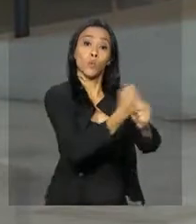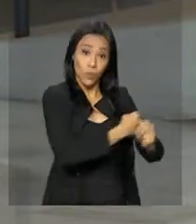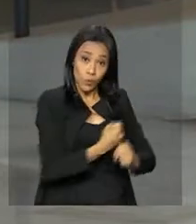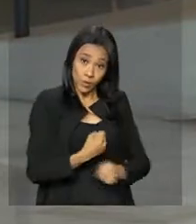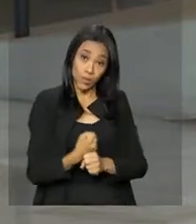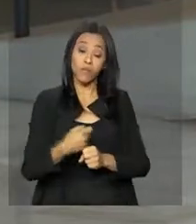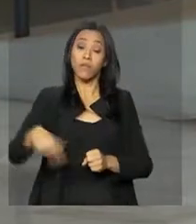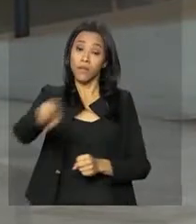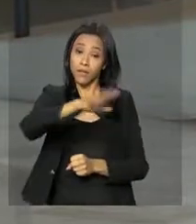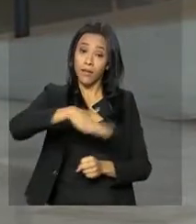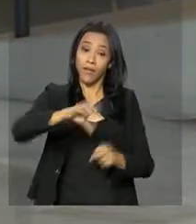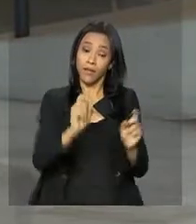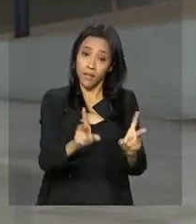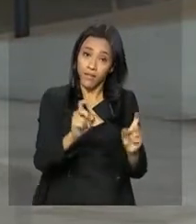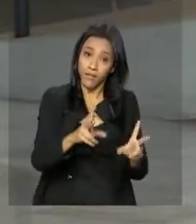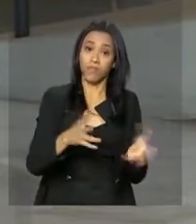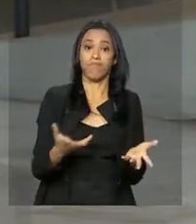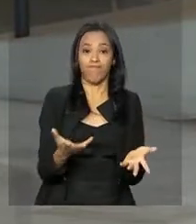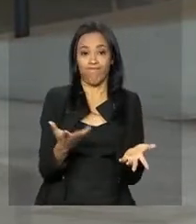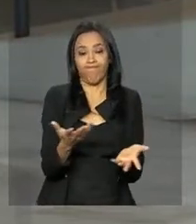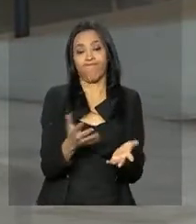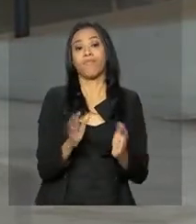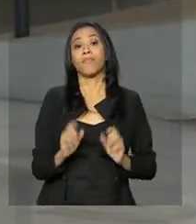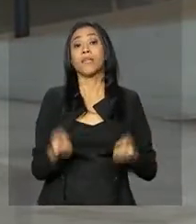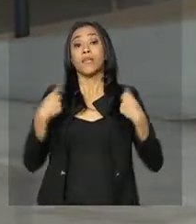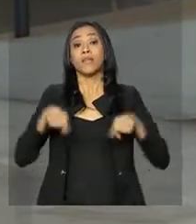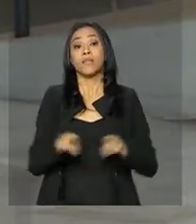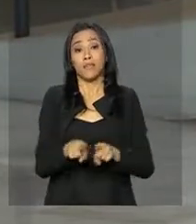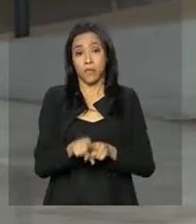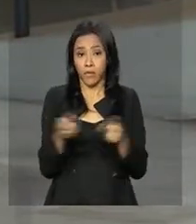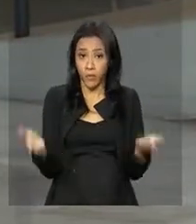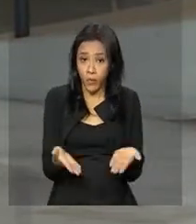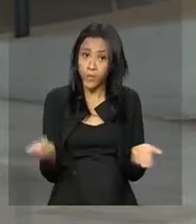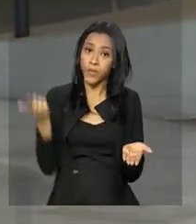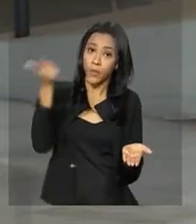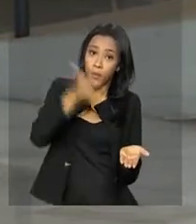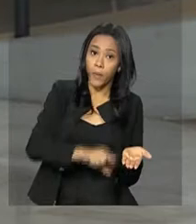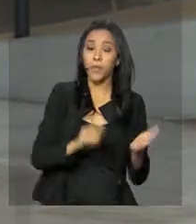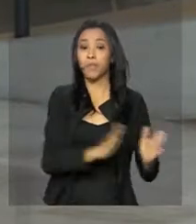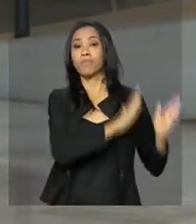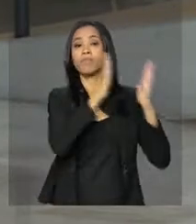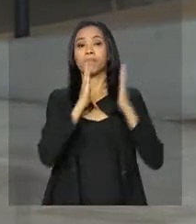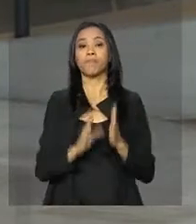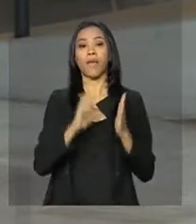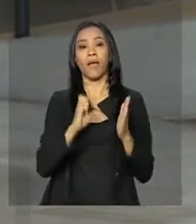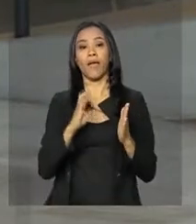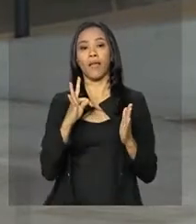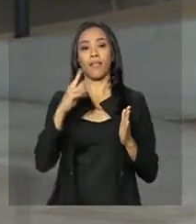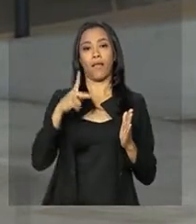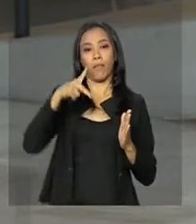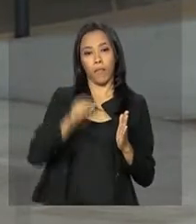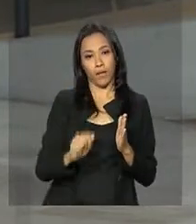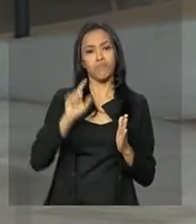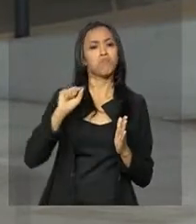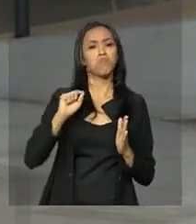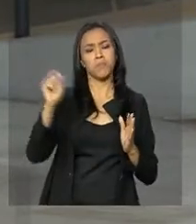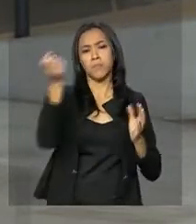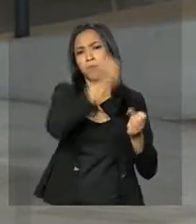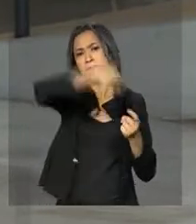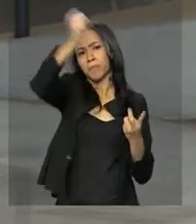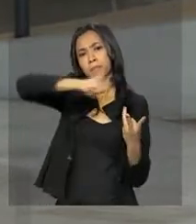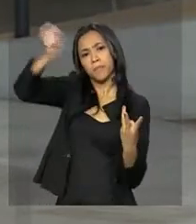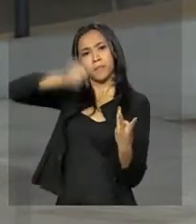aos atacadistas também do setor. E também hoje acontece mais uma etapa do processo de interiorização de